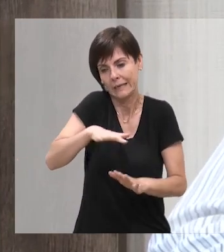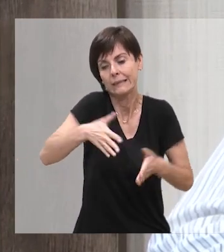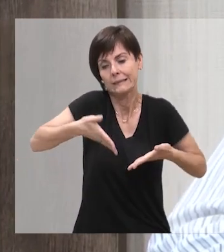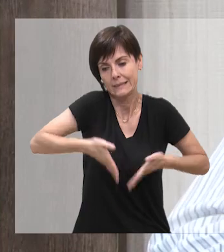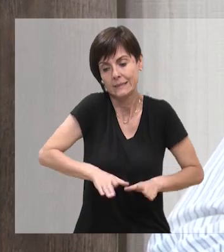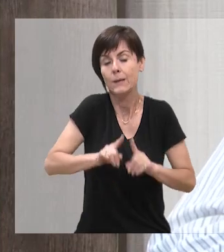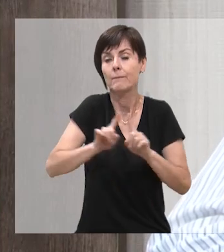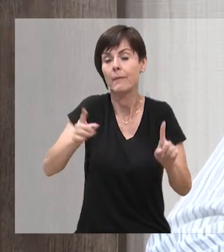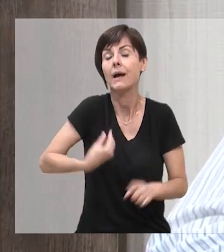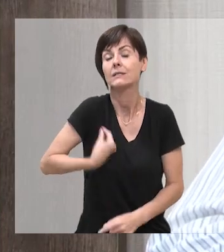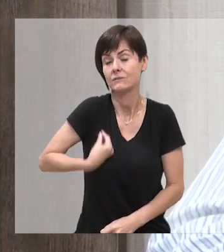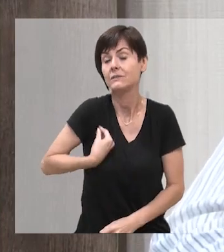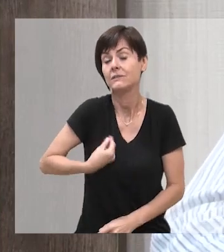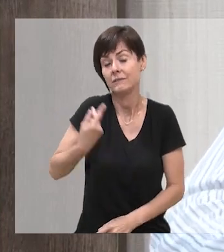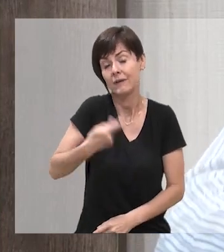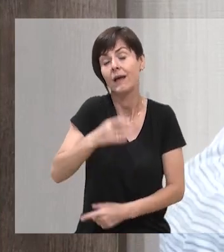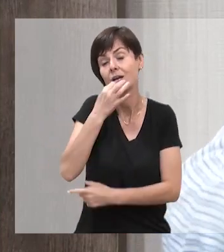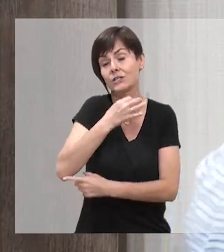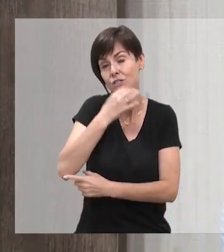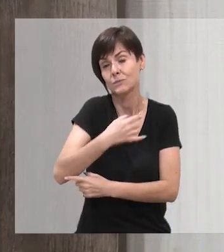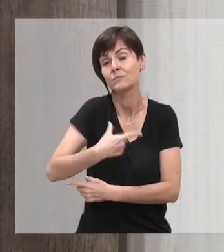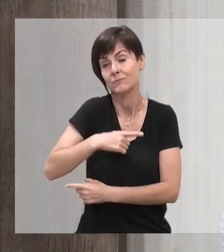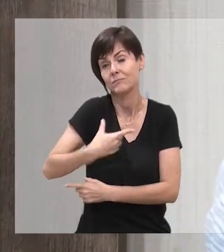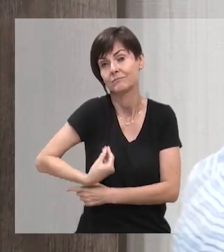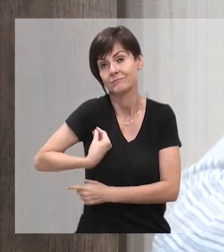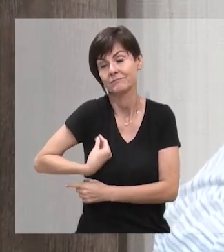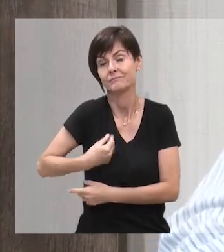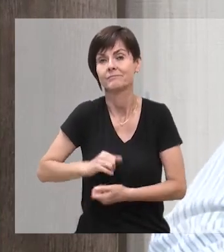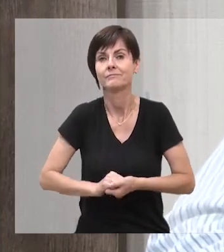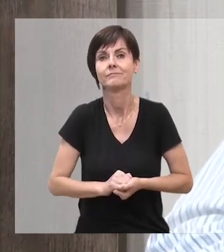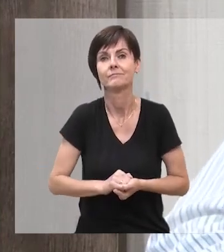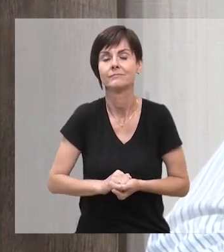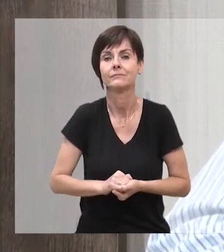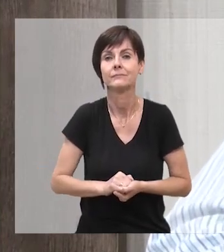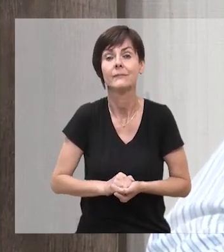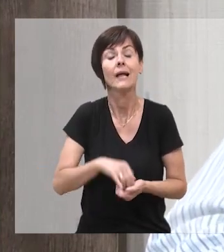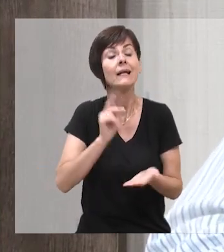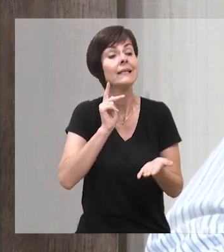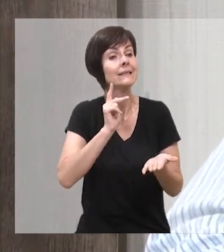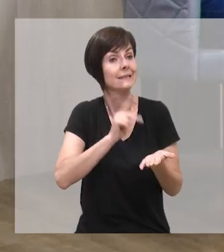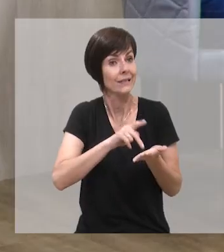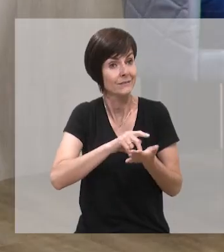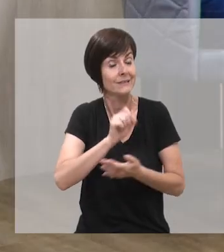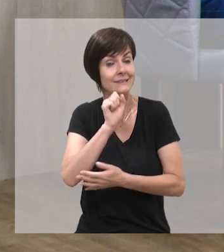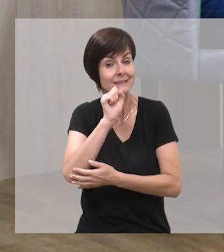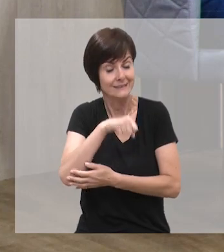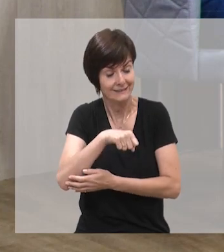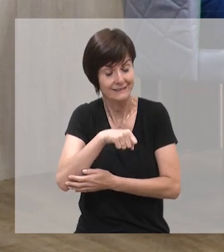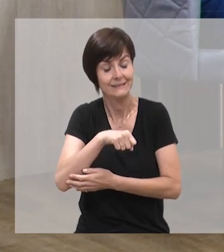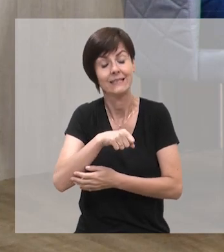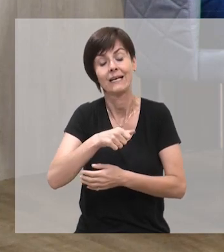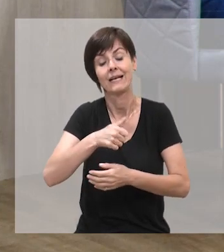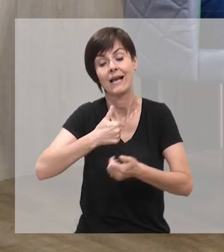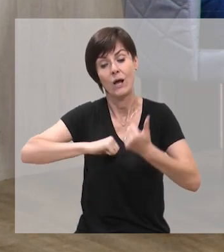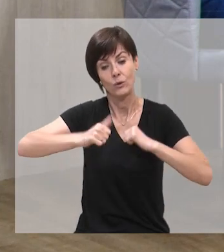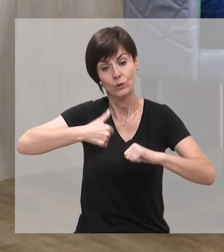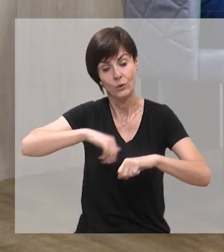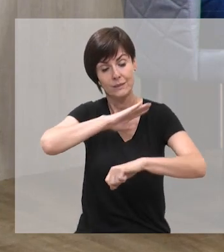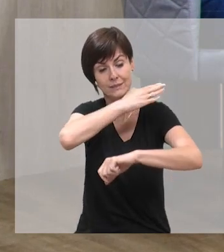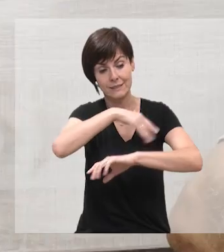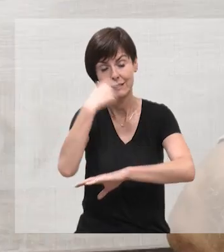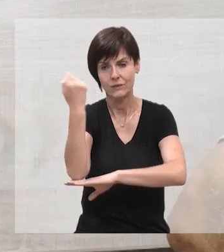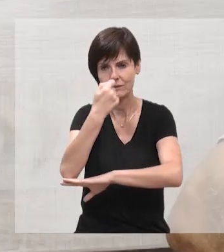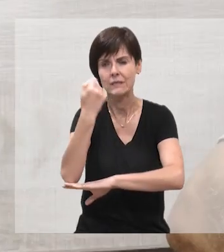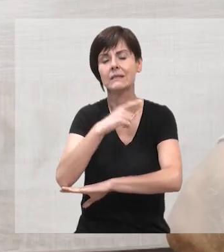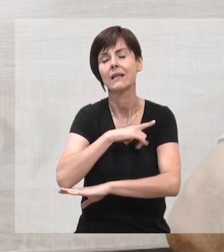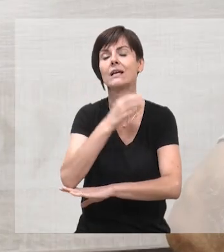natos, caxienses, mas são escritores caxienses porque estão aqui em Caxias. Na verdade, de autores da Serra Gaúcha. A gente tem